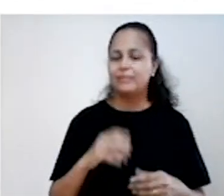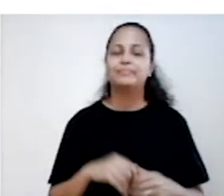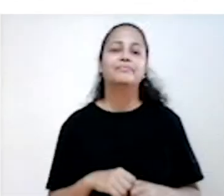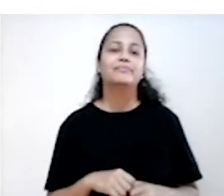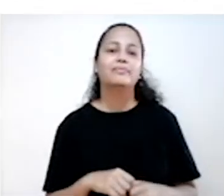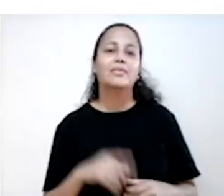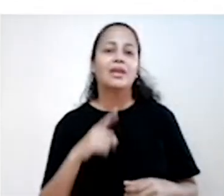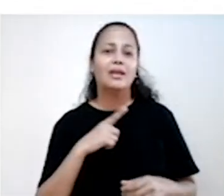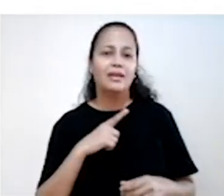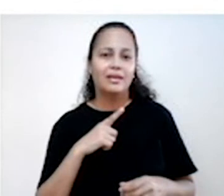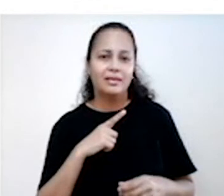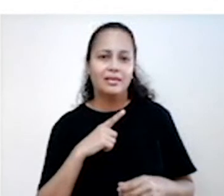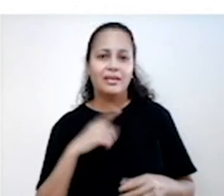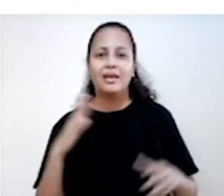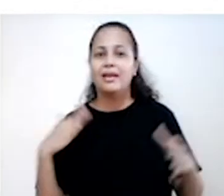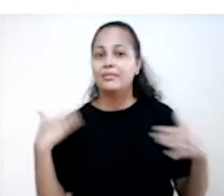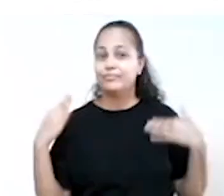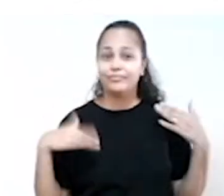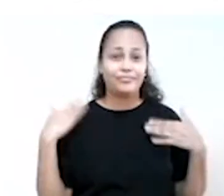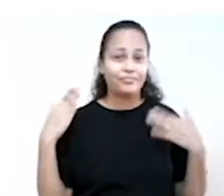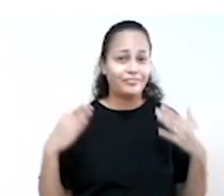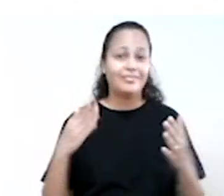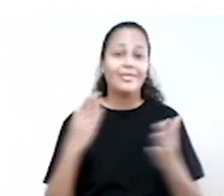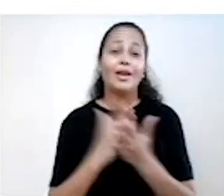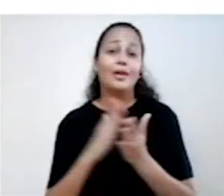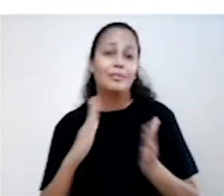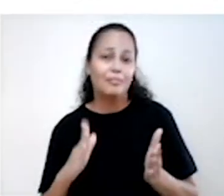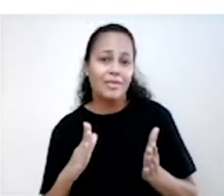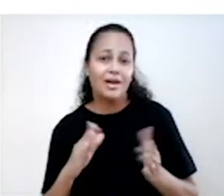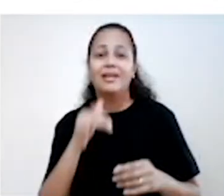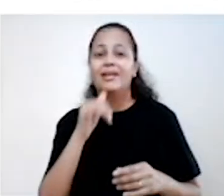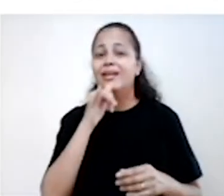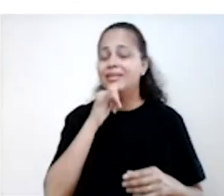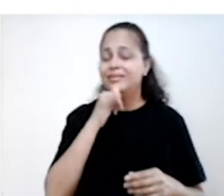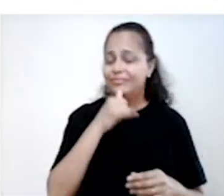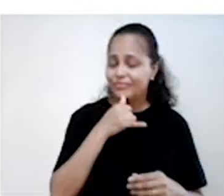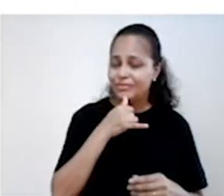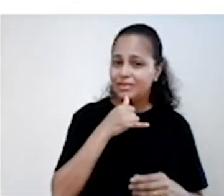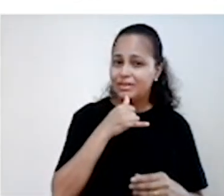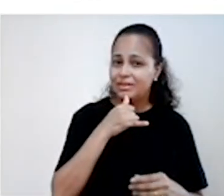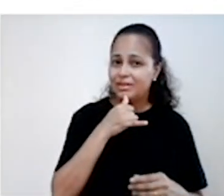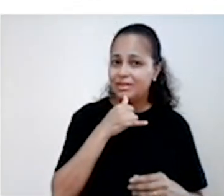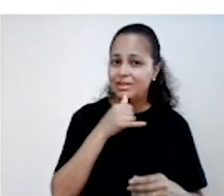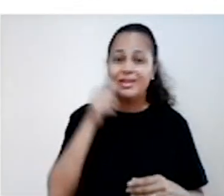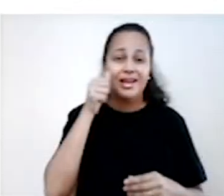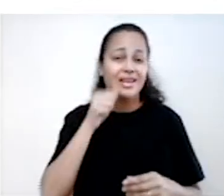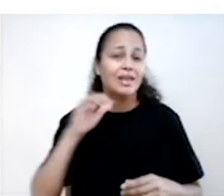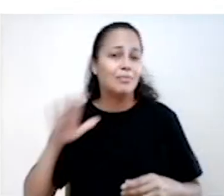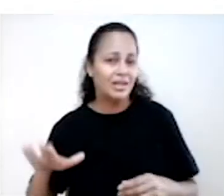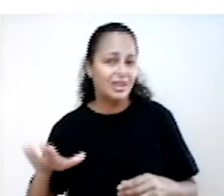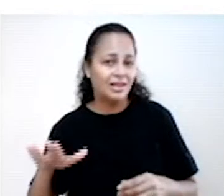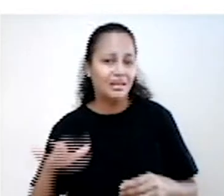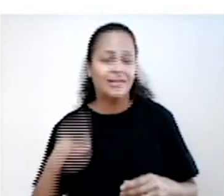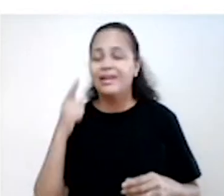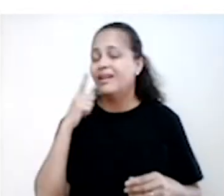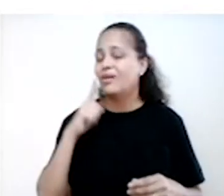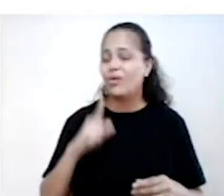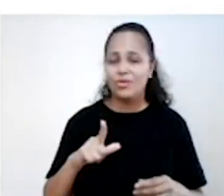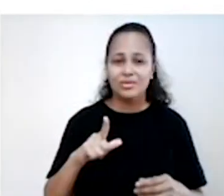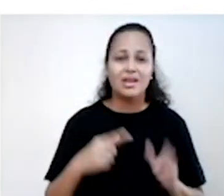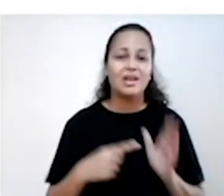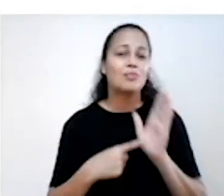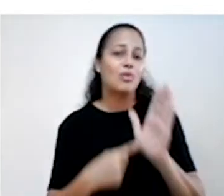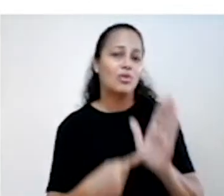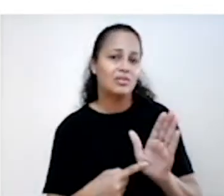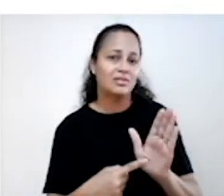lugar à tristeza, afetando drasticamente sua vida, até que Riley não consegue mais demonstrar seus sentimentos e